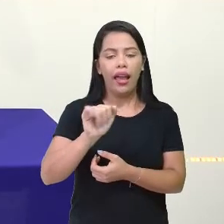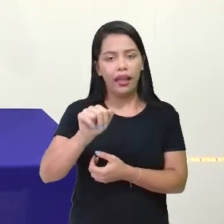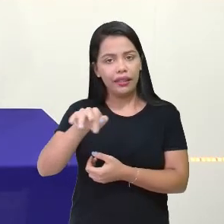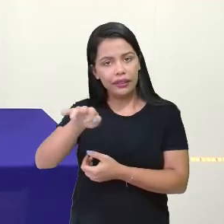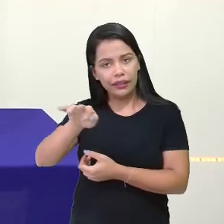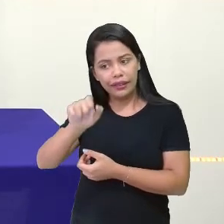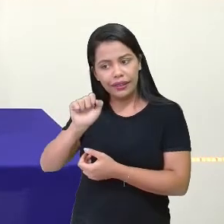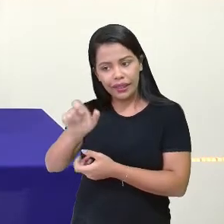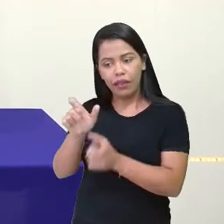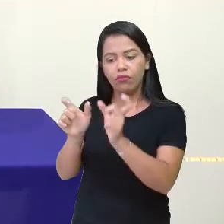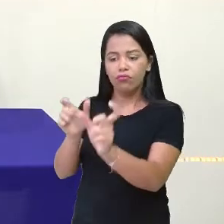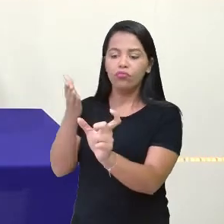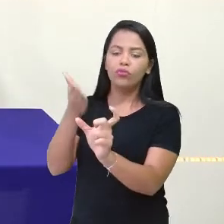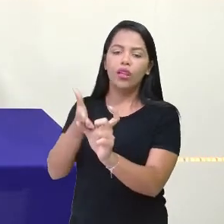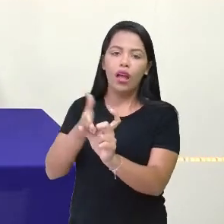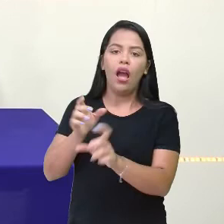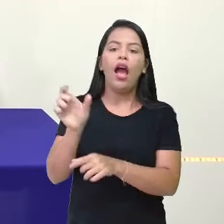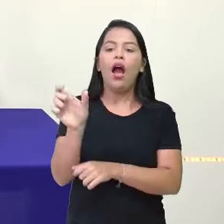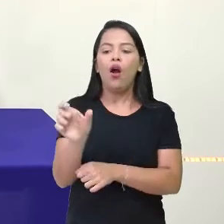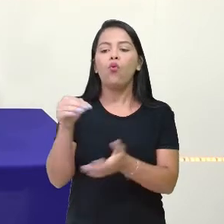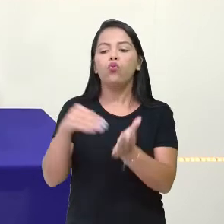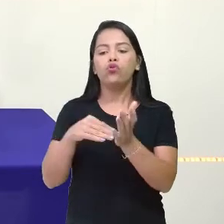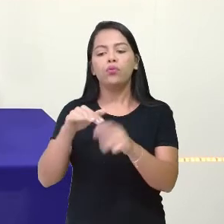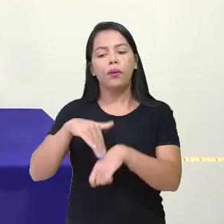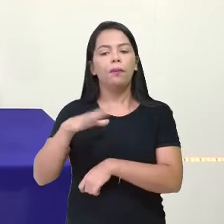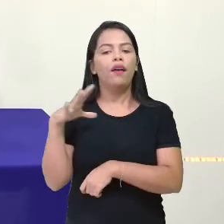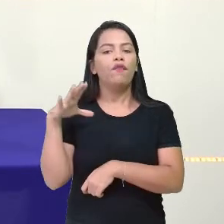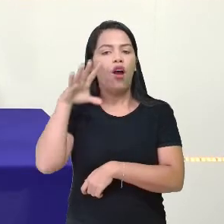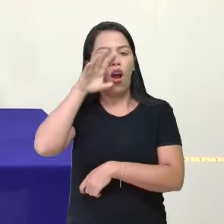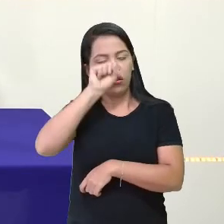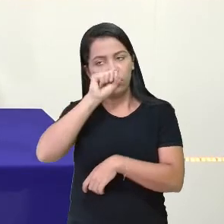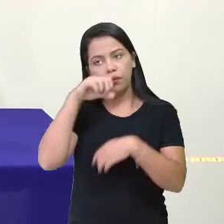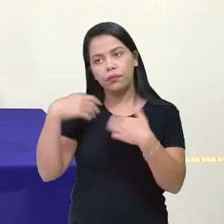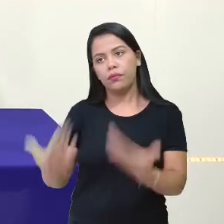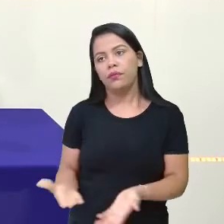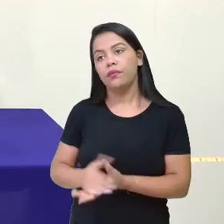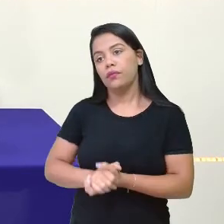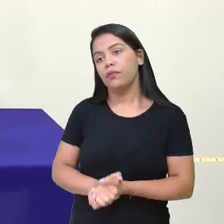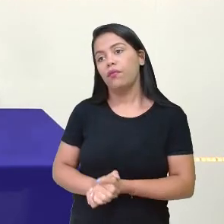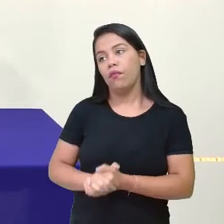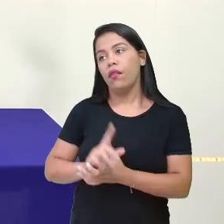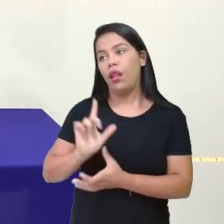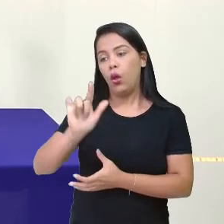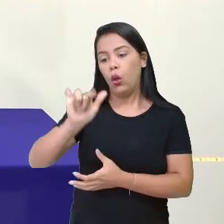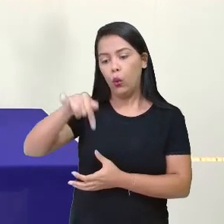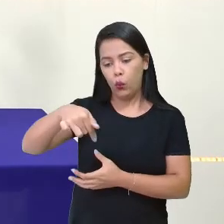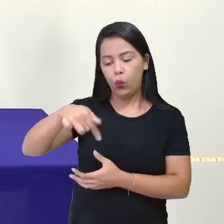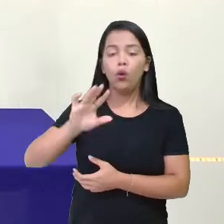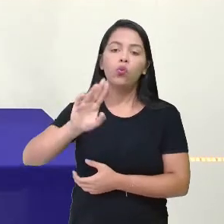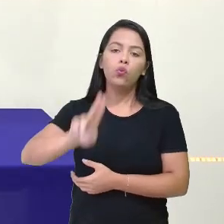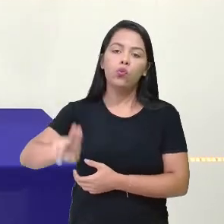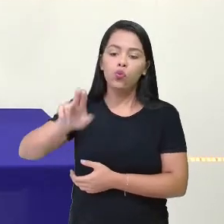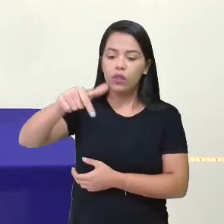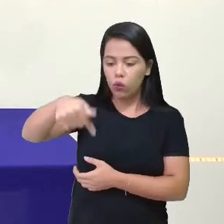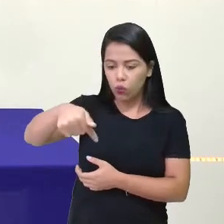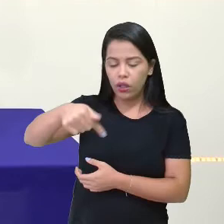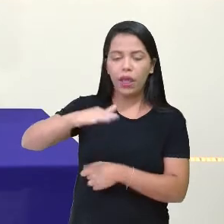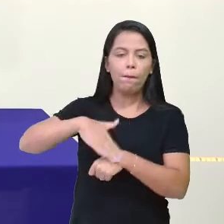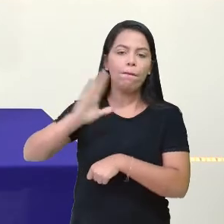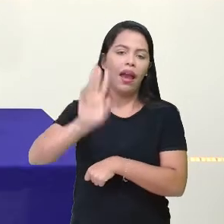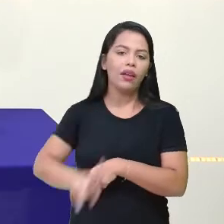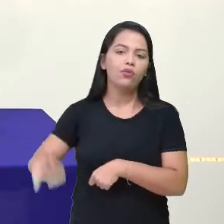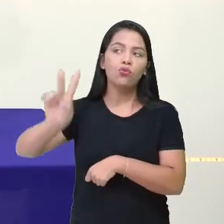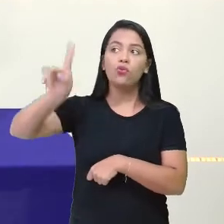Se liga nisso aí. Só um detalhe, essa palavra com Q, ela é escrita muito assim nos outros países, principalmente